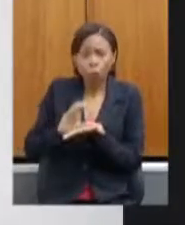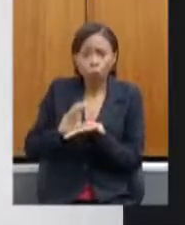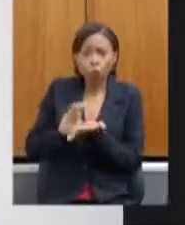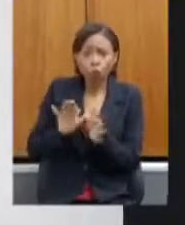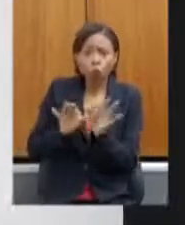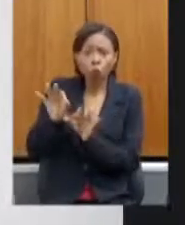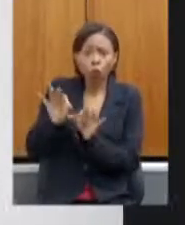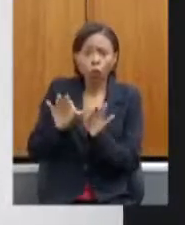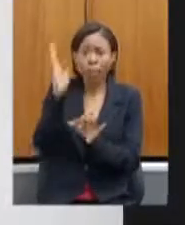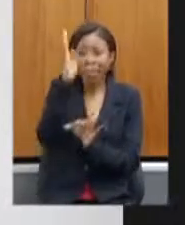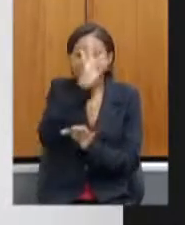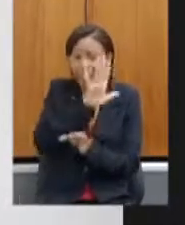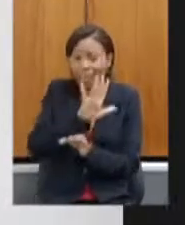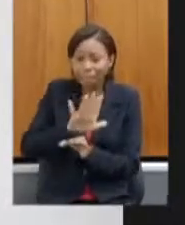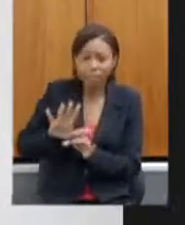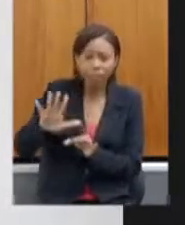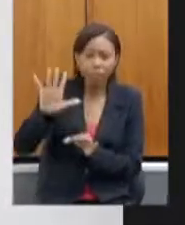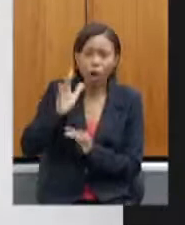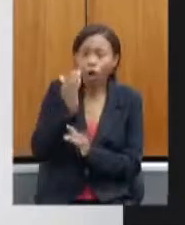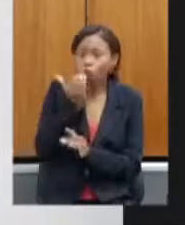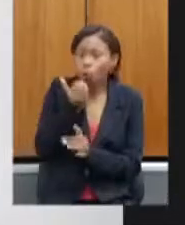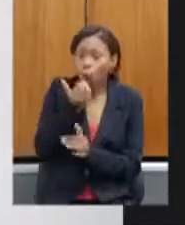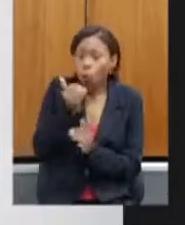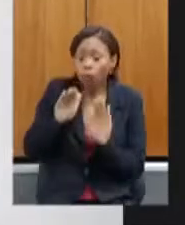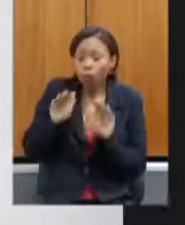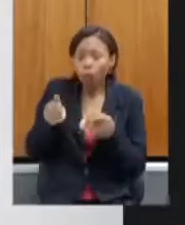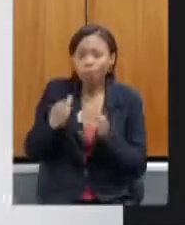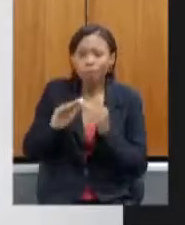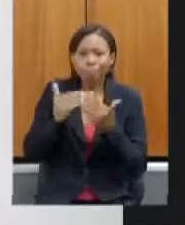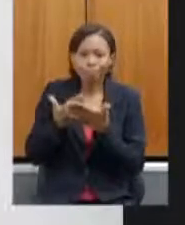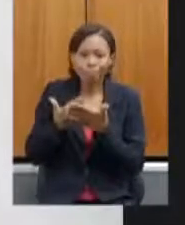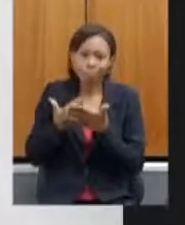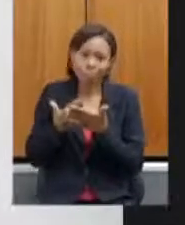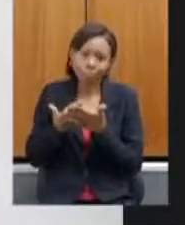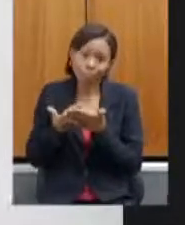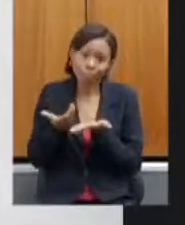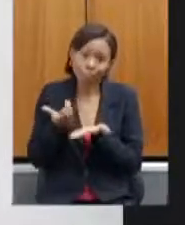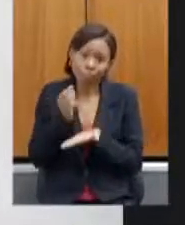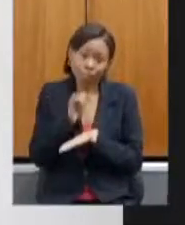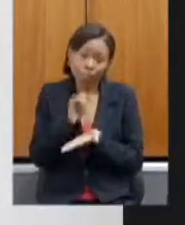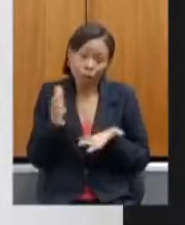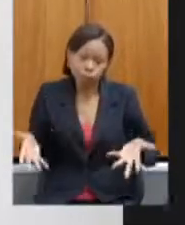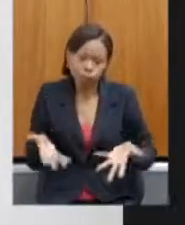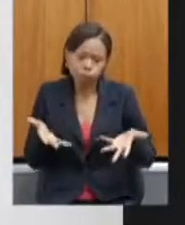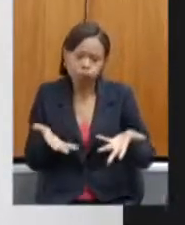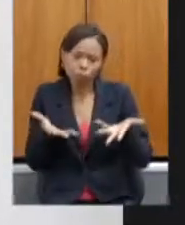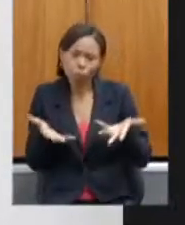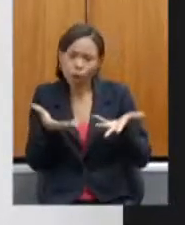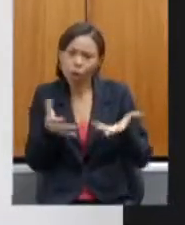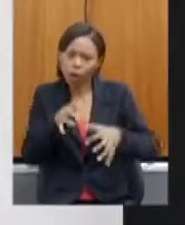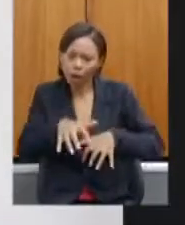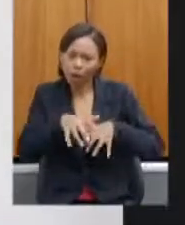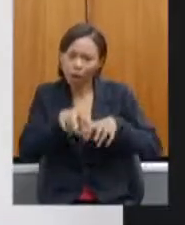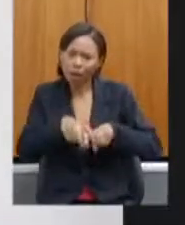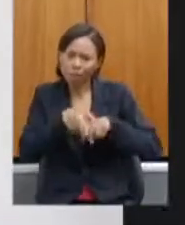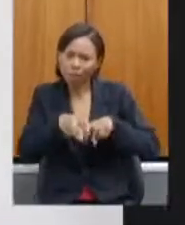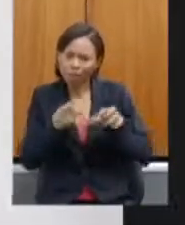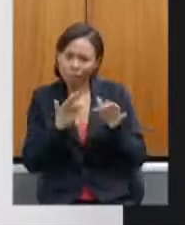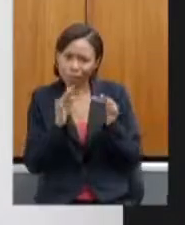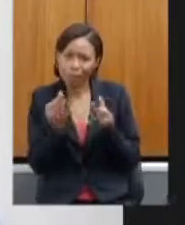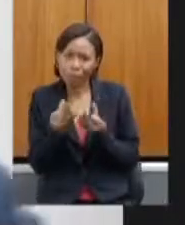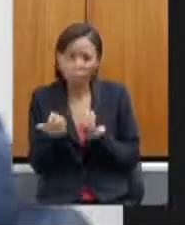de Alimentação Escolar, você fomentar a agricultura familiar é o melhor caminho, até